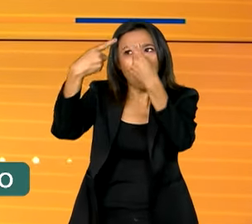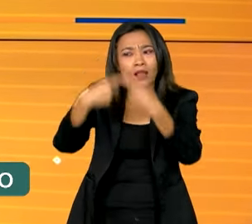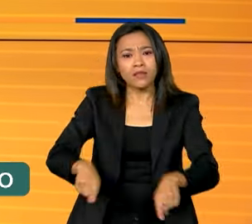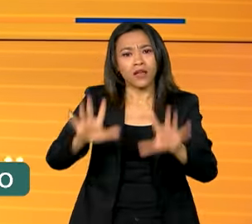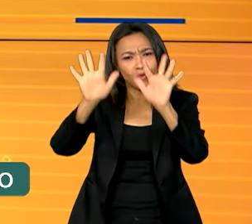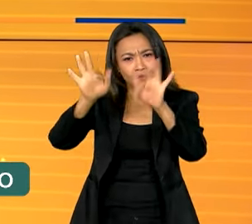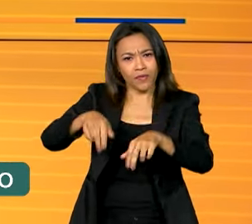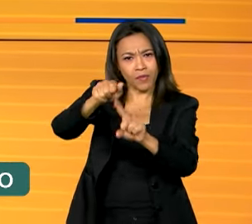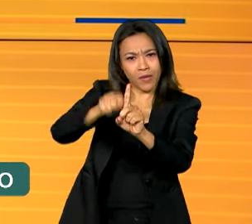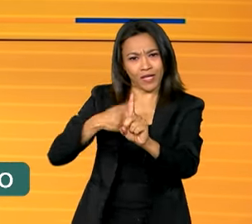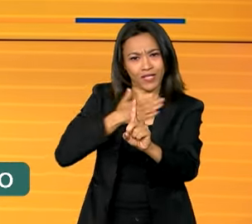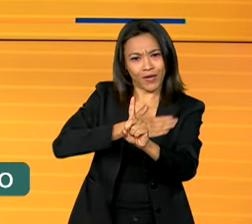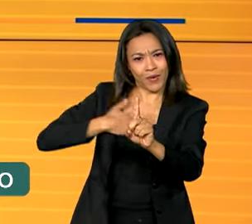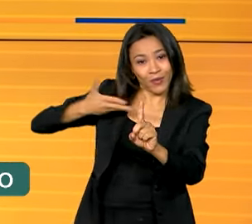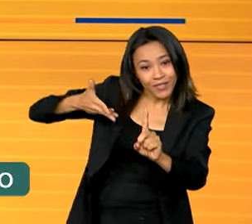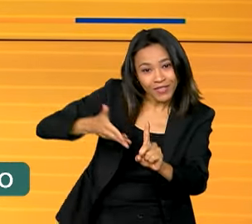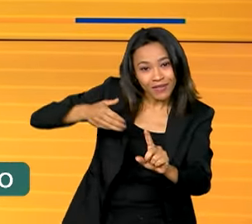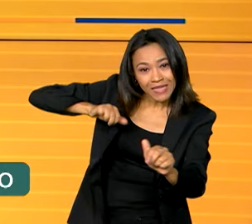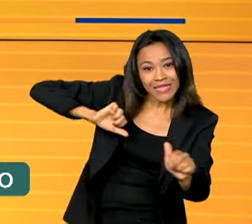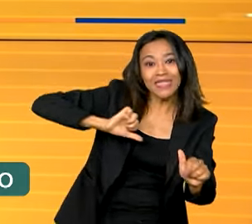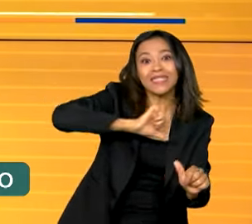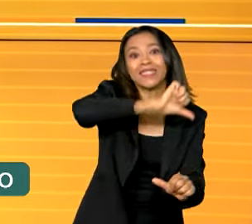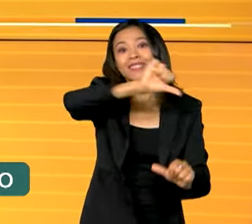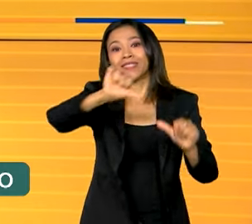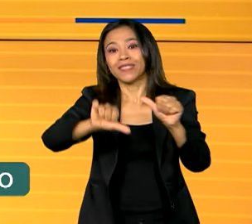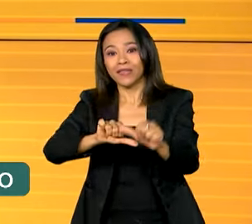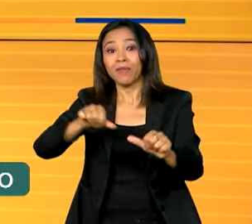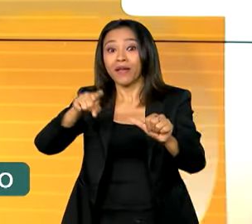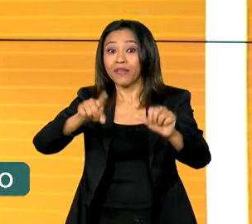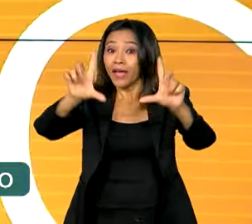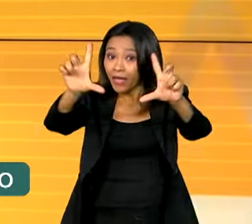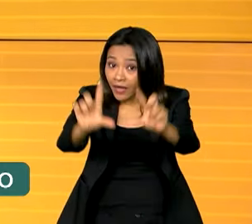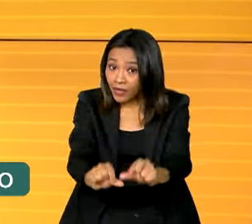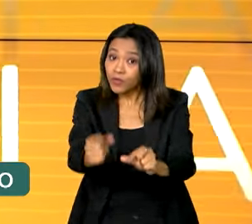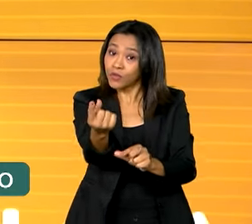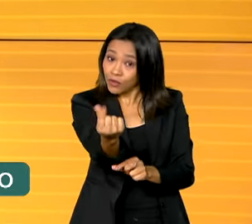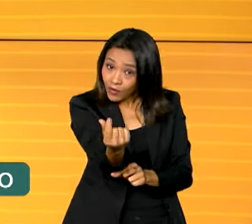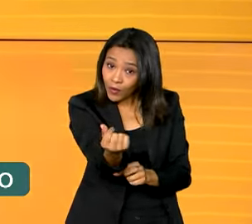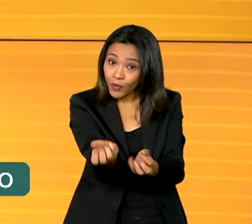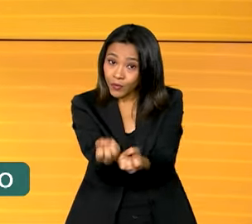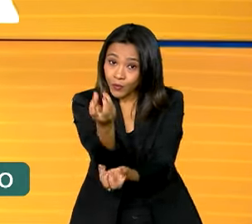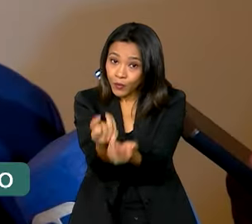iniciativa deve transformar o setor e reduzir o preço ao consumidor final.